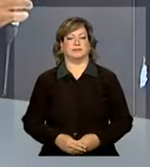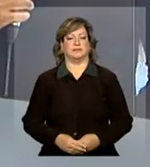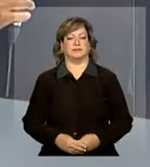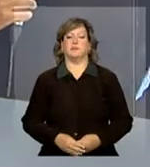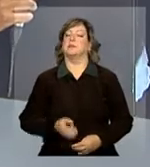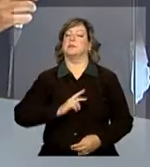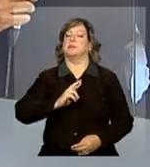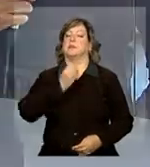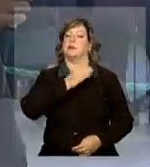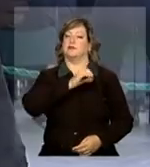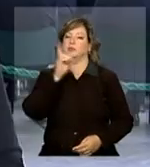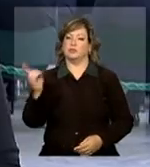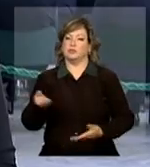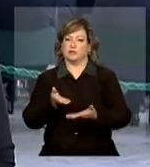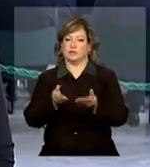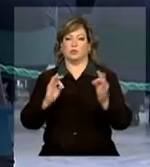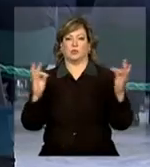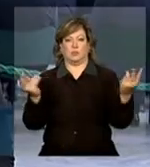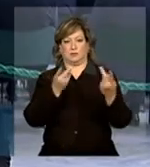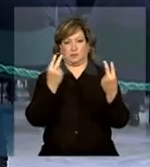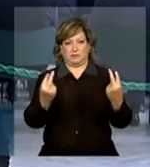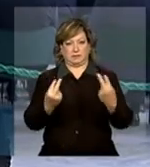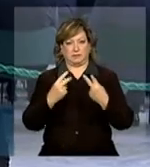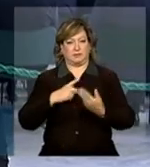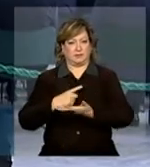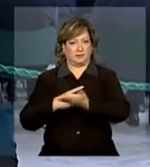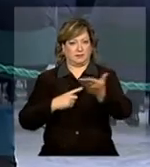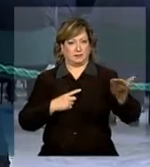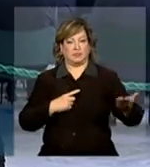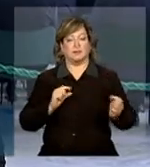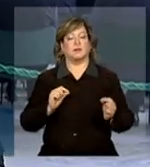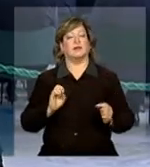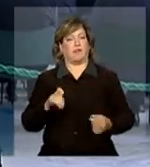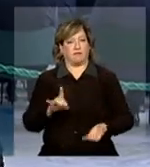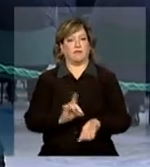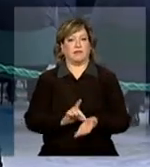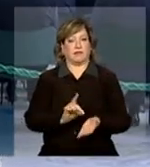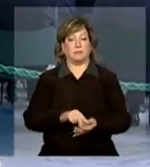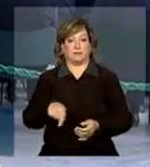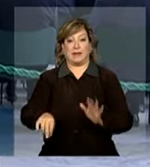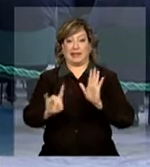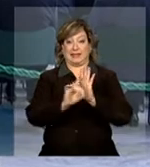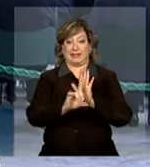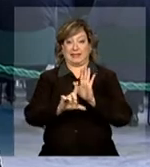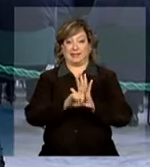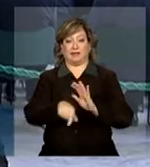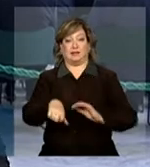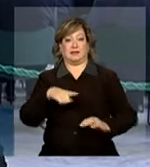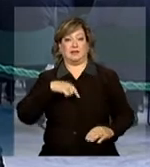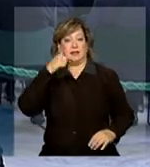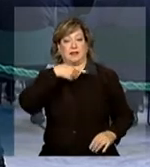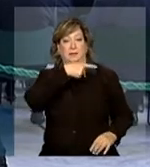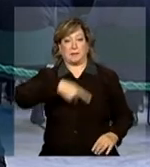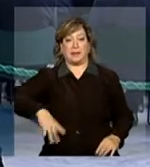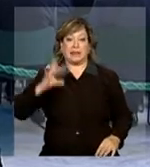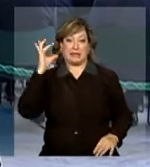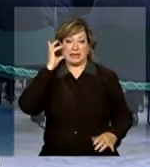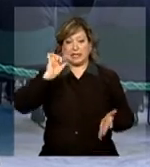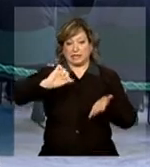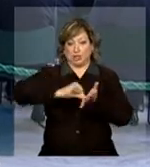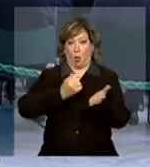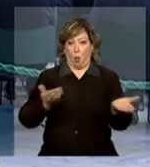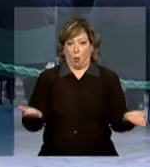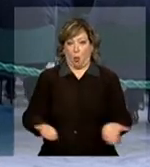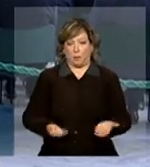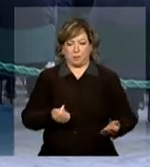Bom dia, Malu. Bom dia mais uma vez para você aí de casa. É isso mesmo, Malu. O decreto que a presidenta Dilma